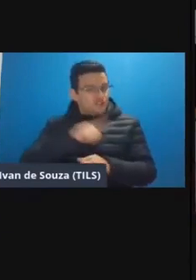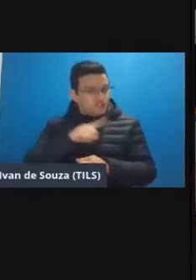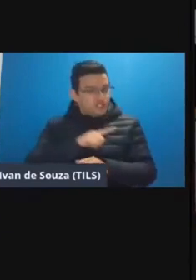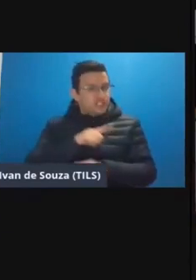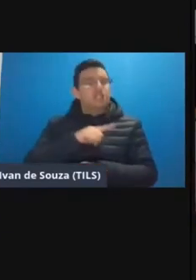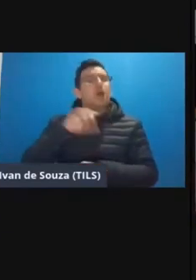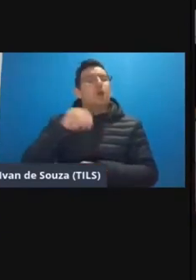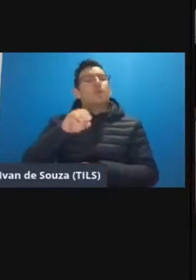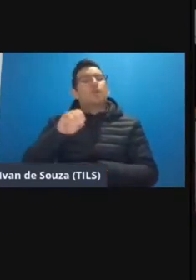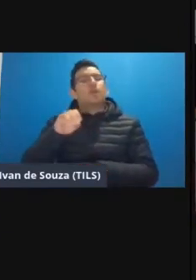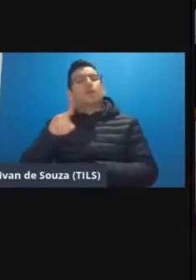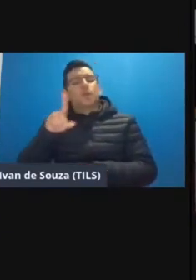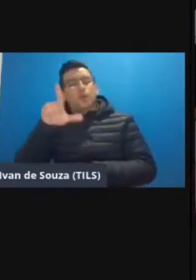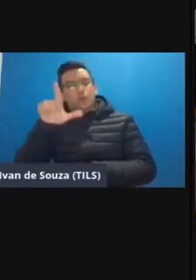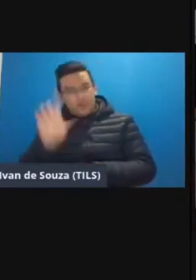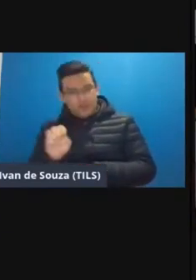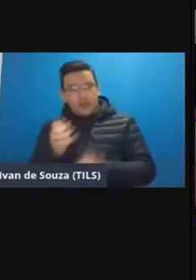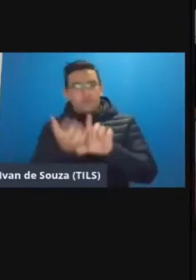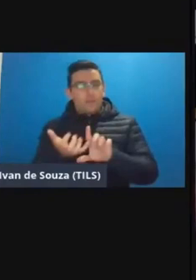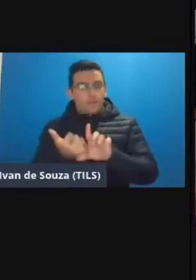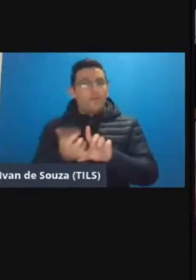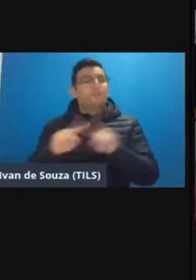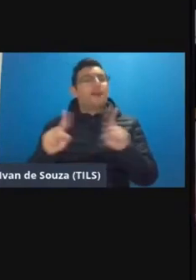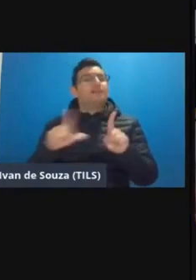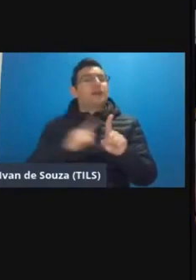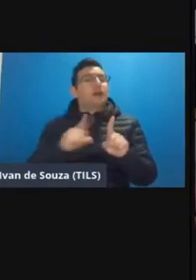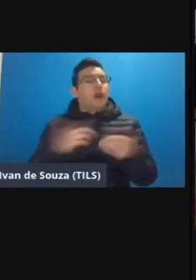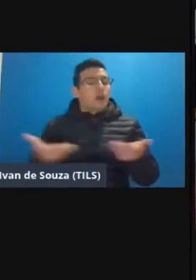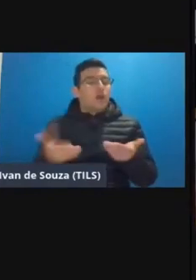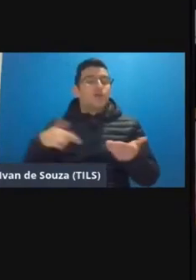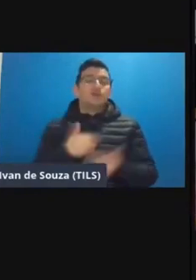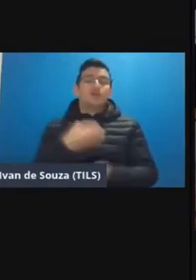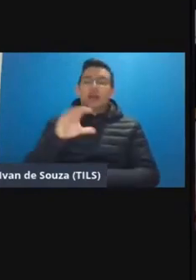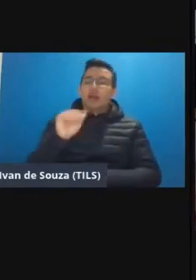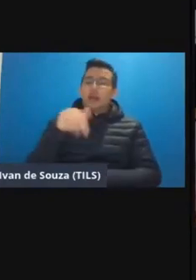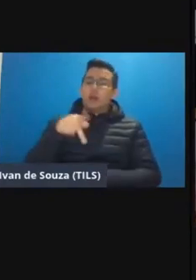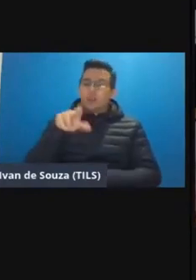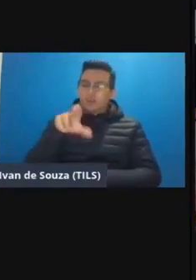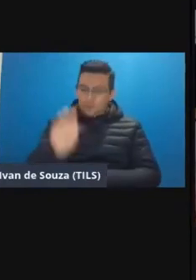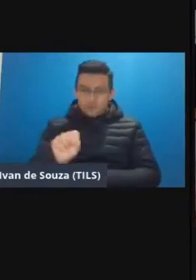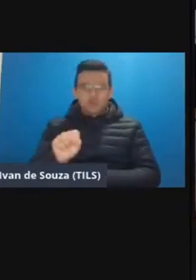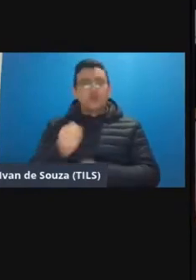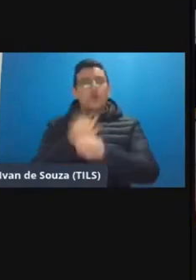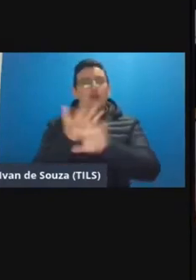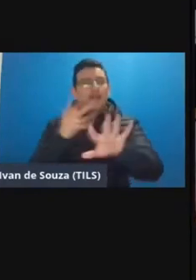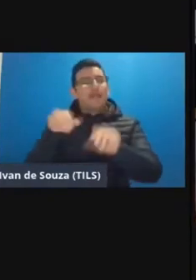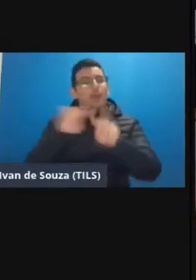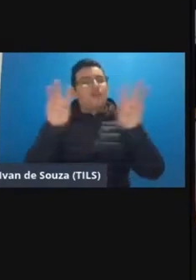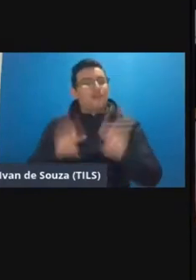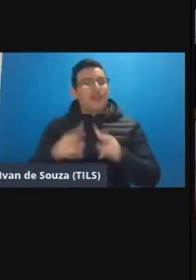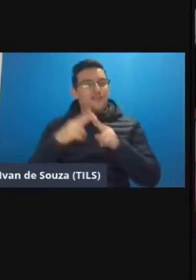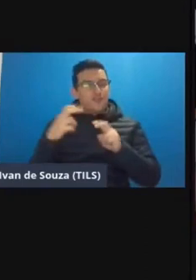mas nós avançamos e trouxemos o nosso campus online que é o UFR virtual e aí um